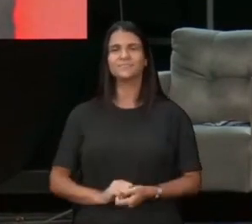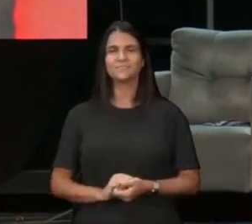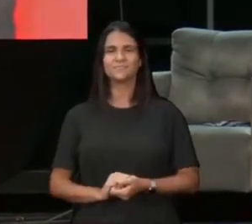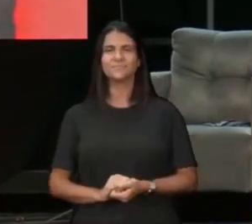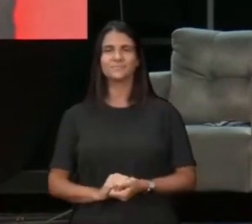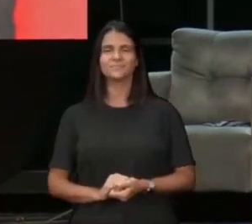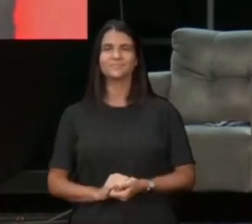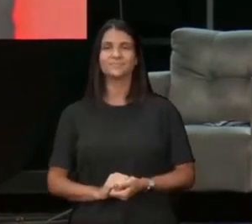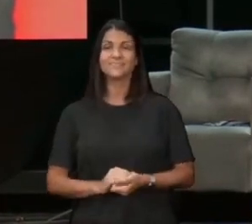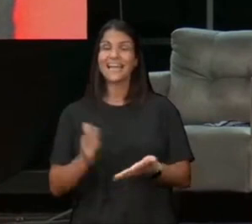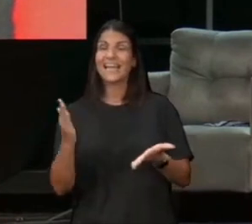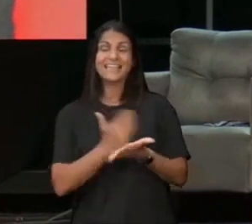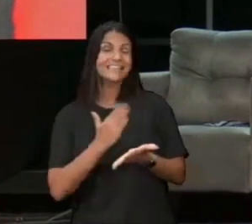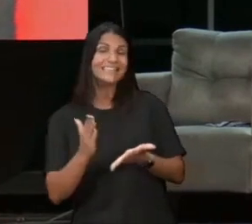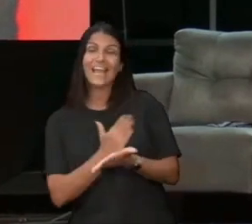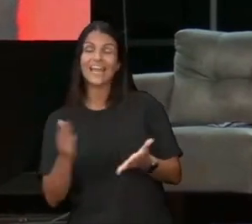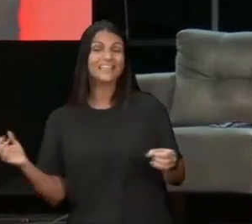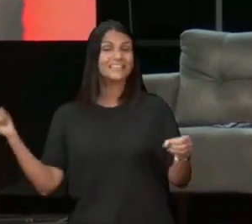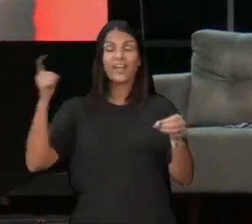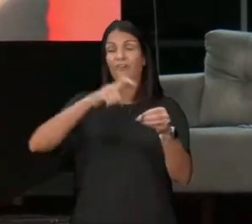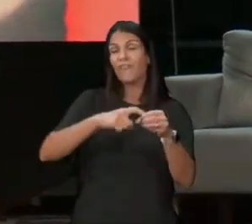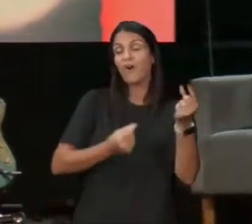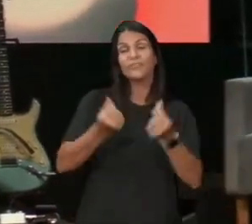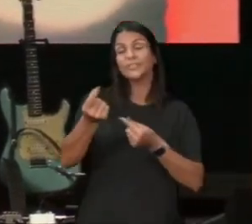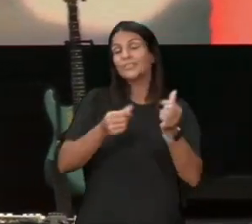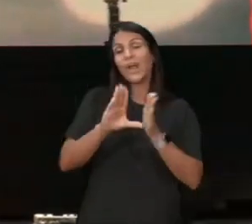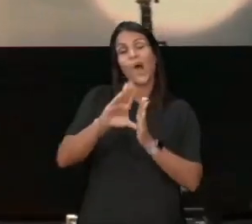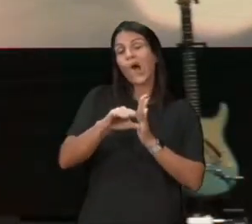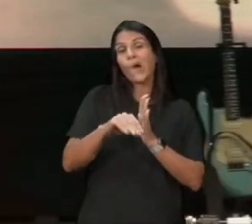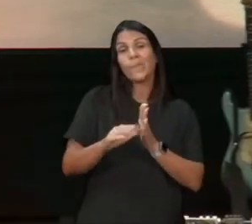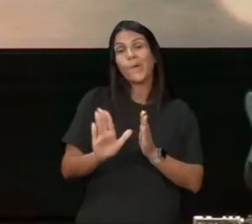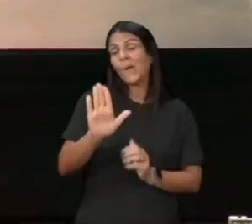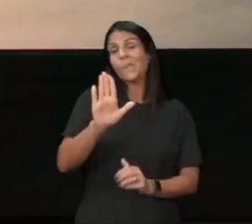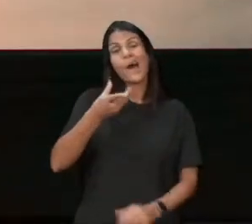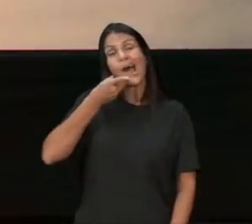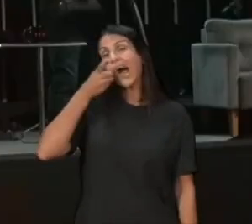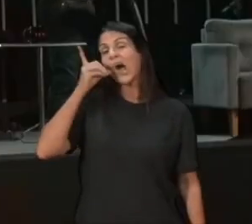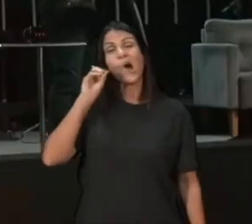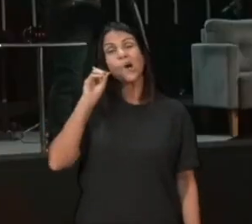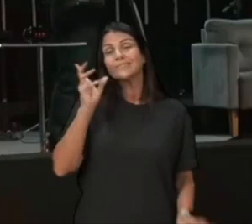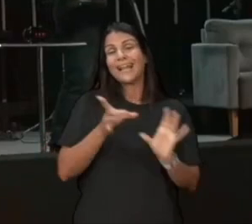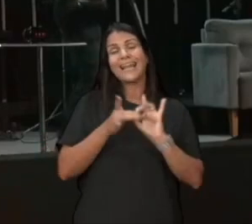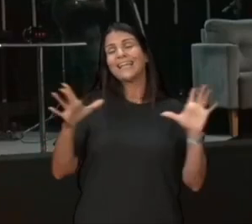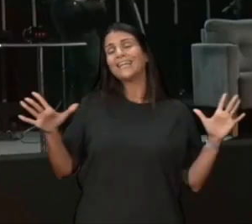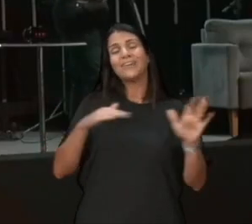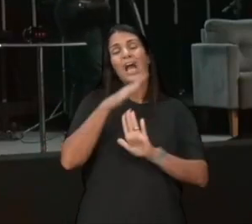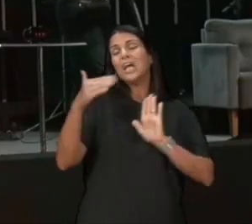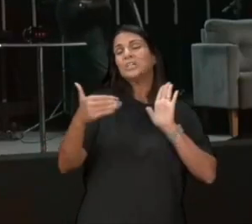ninguém devolve, o que não roubou, mas ontem, eles foram absorvidos, que lindo, quanto amor,